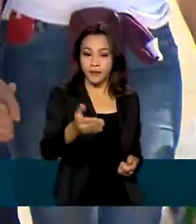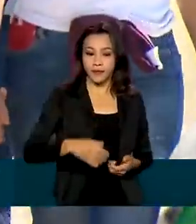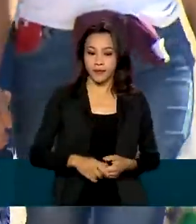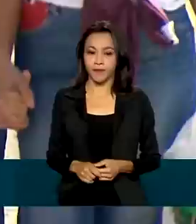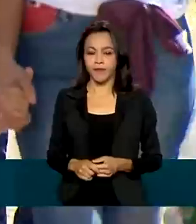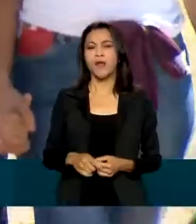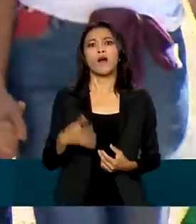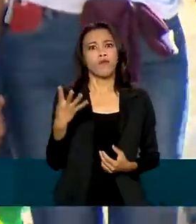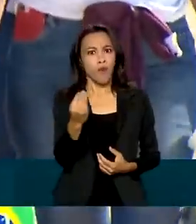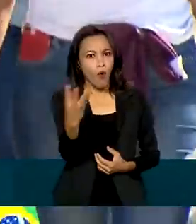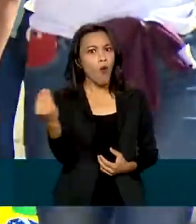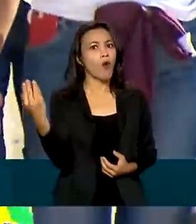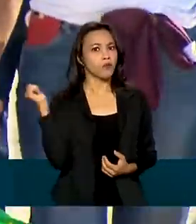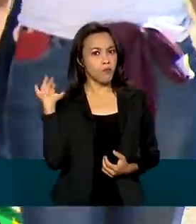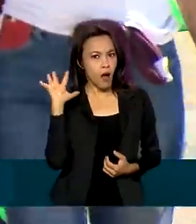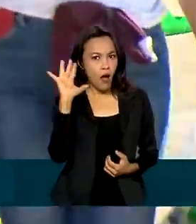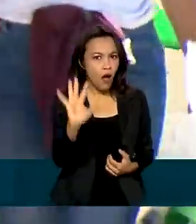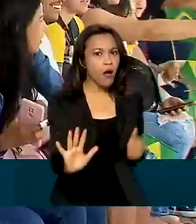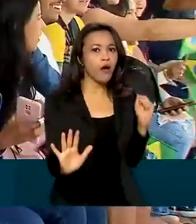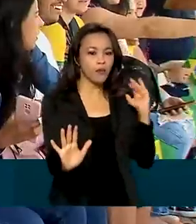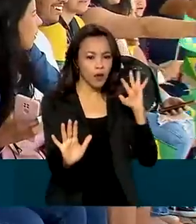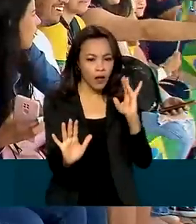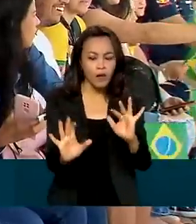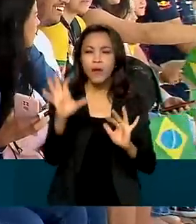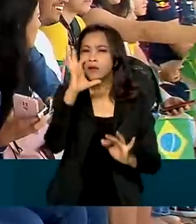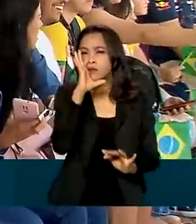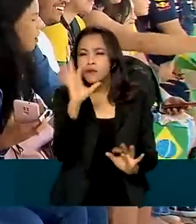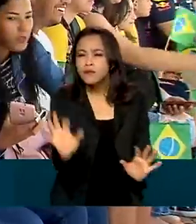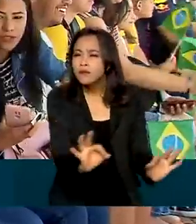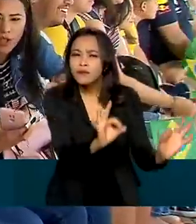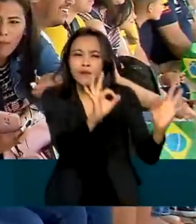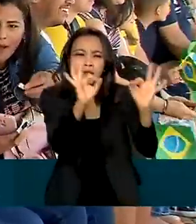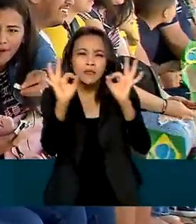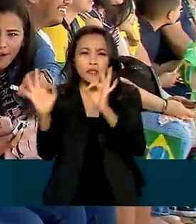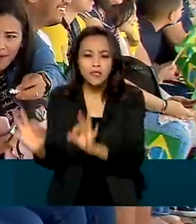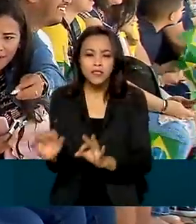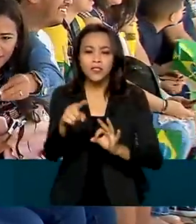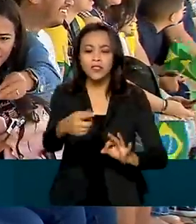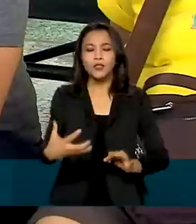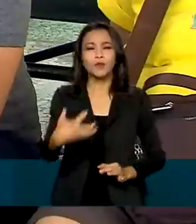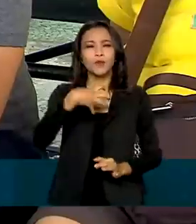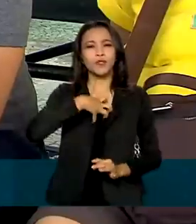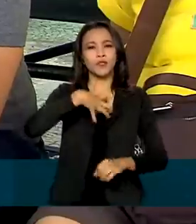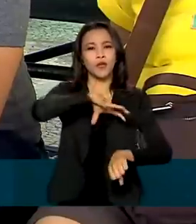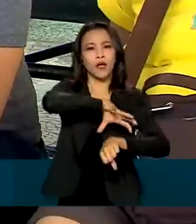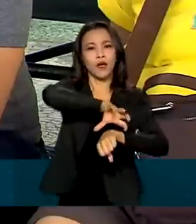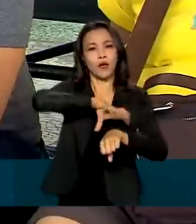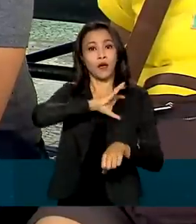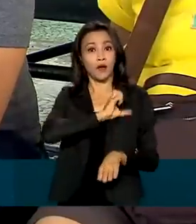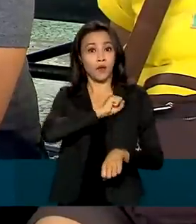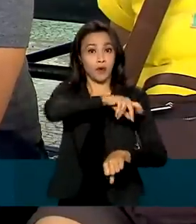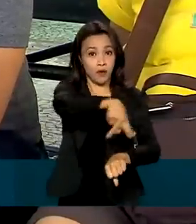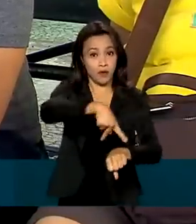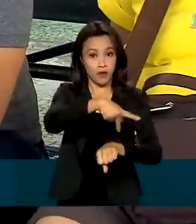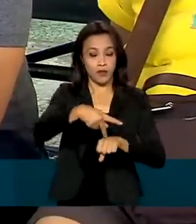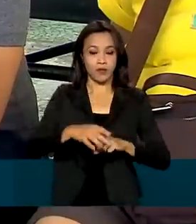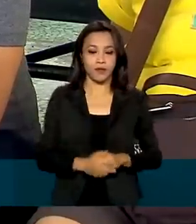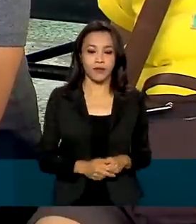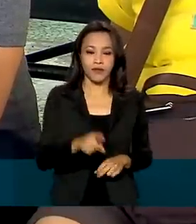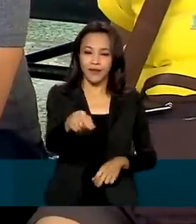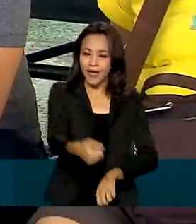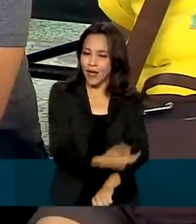Muitos vieram de longe para acompanhar a festa e resgatar o espírito de civilidade. É muito emocionante, assim, é